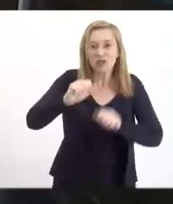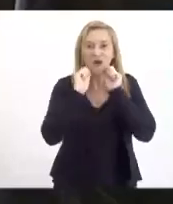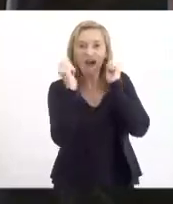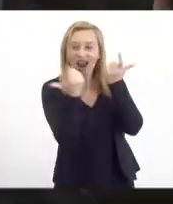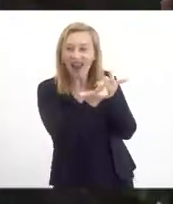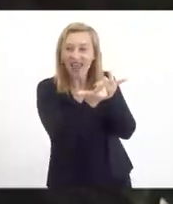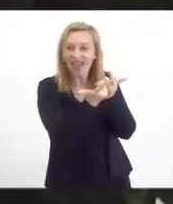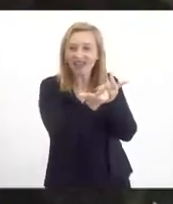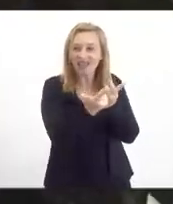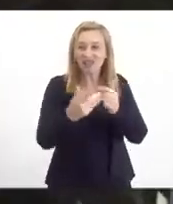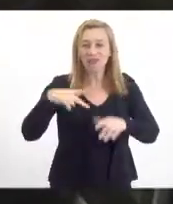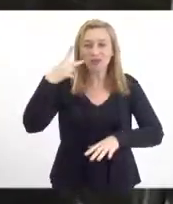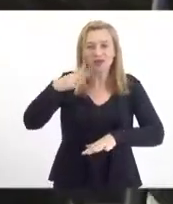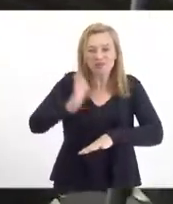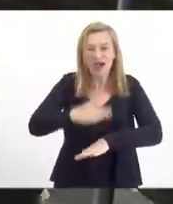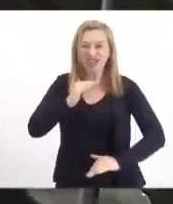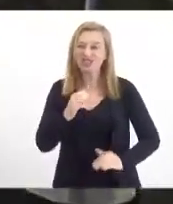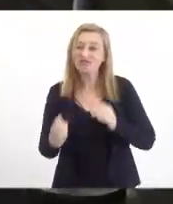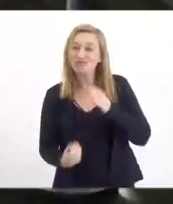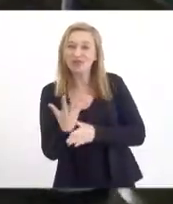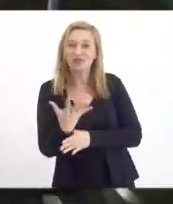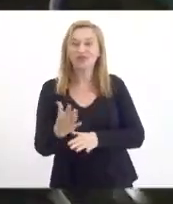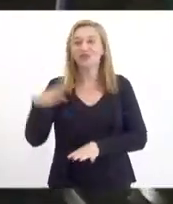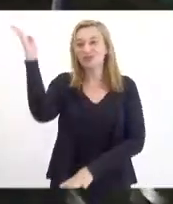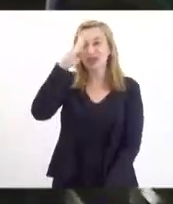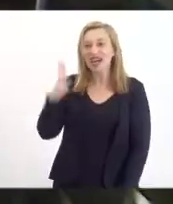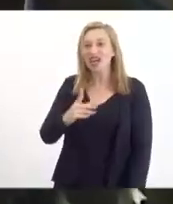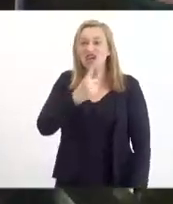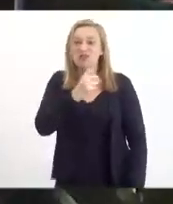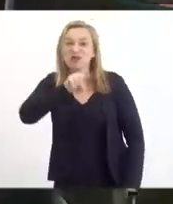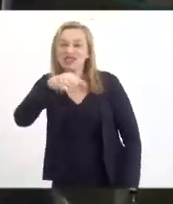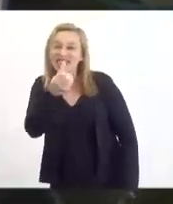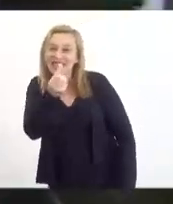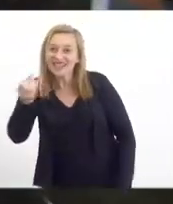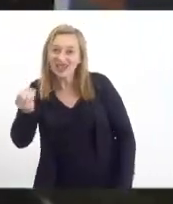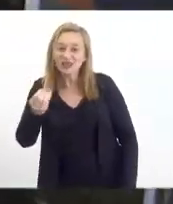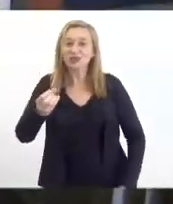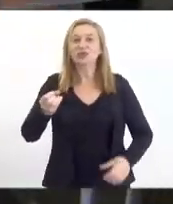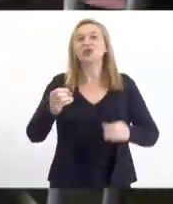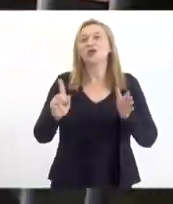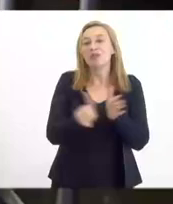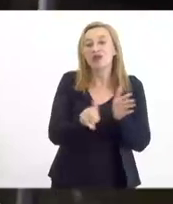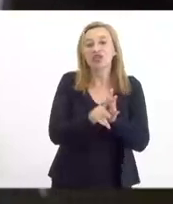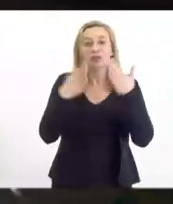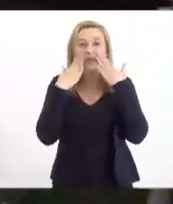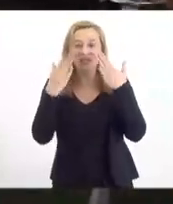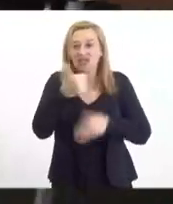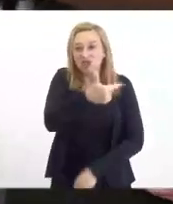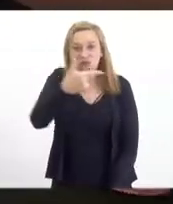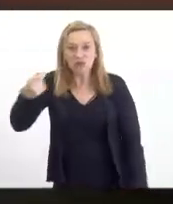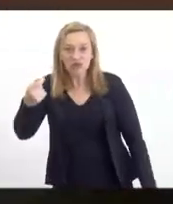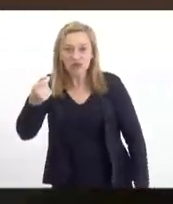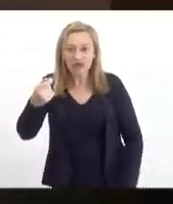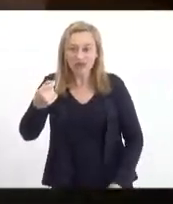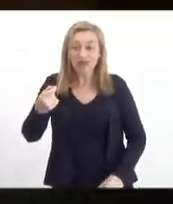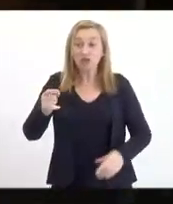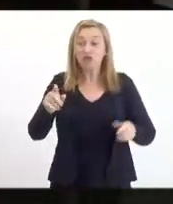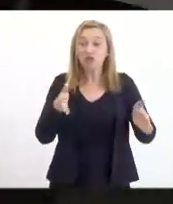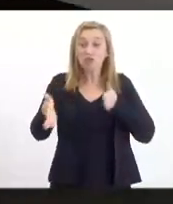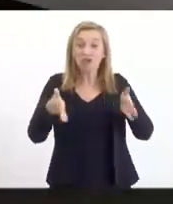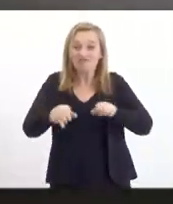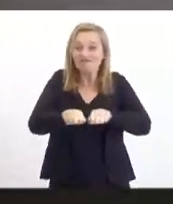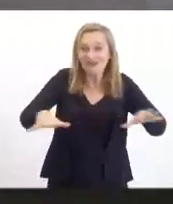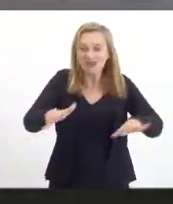parlamento mais produtivo do Brasil. Com 1.600 projetos apresentados em 2020, no auge da pandemia,